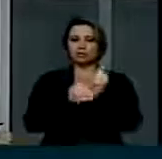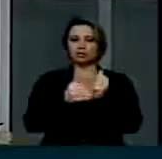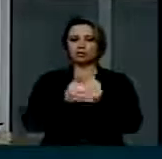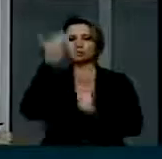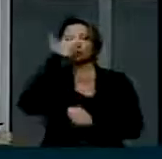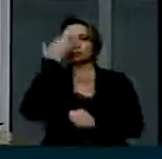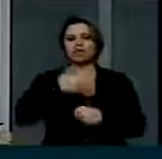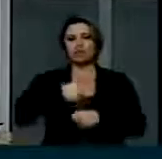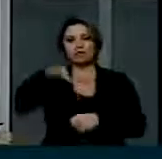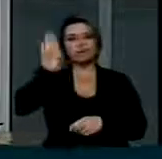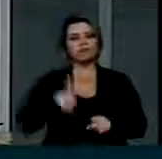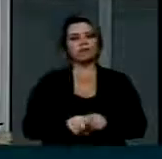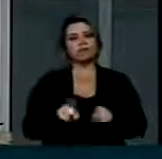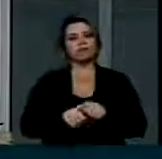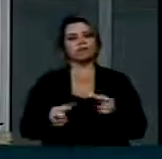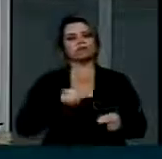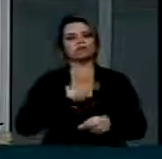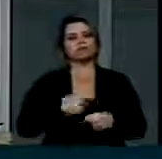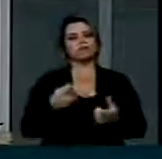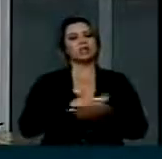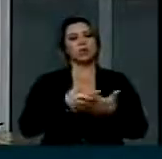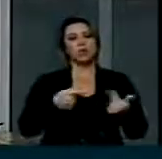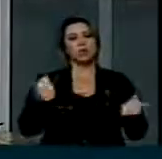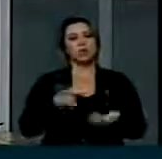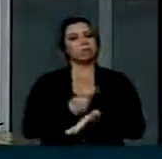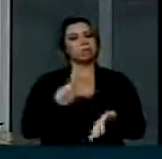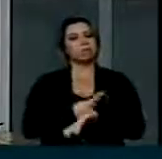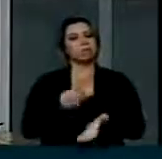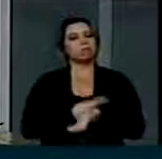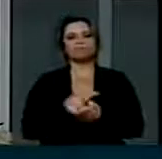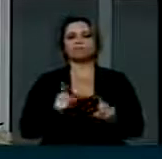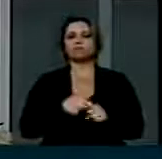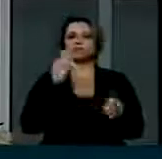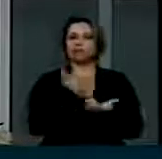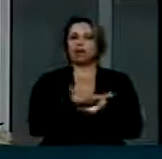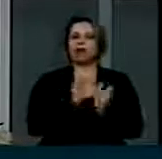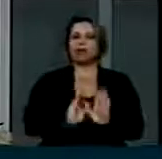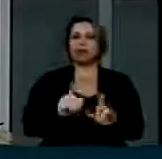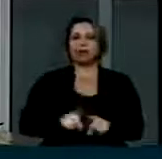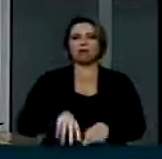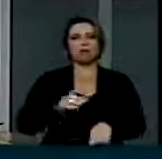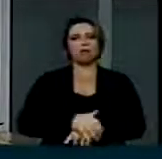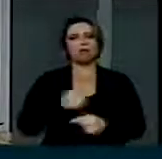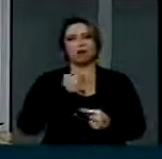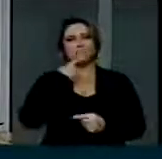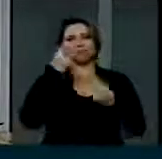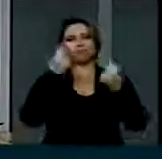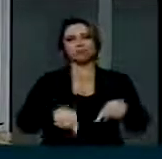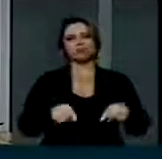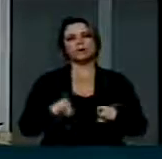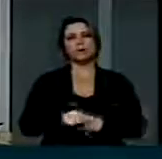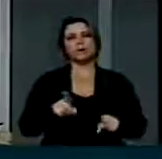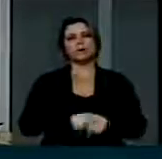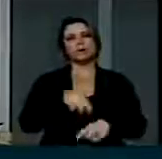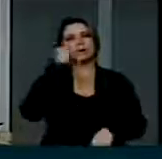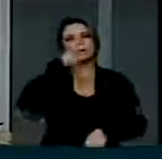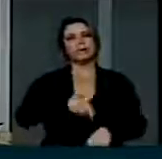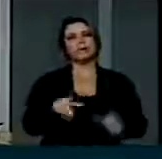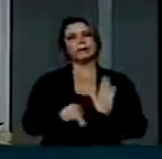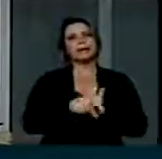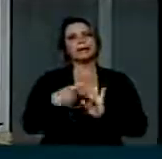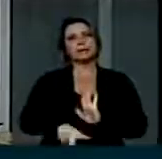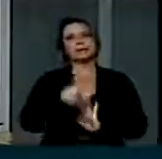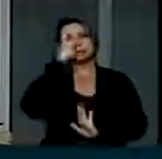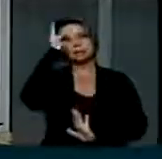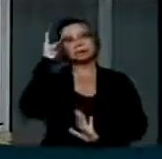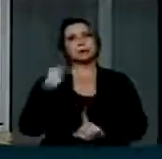e alimenta uma rede de ilegalidades. Acabar com isso contraria o interesse de quem se beneficia do